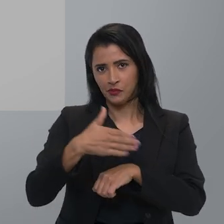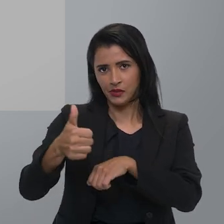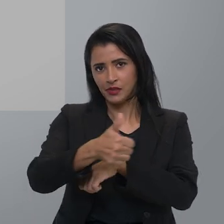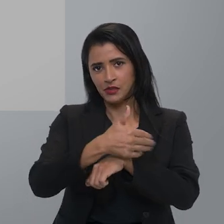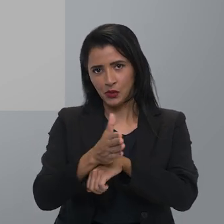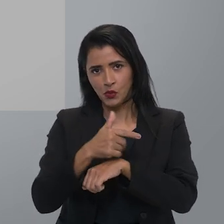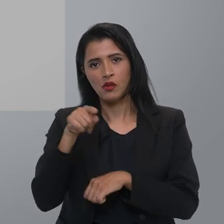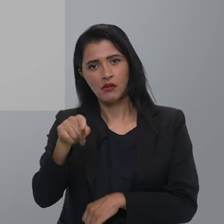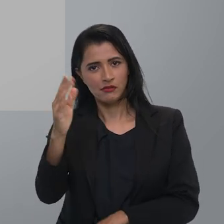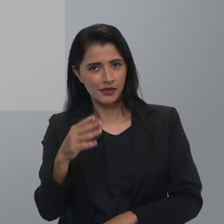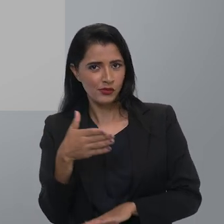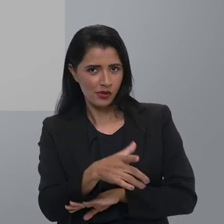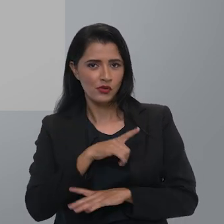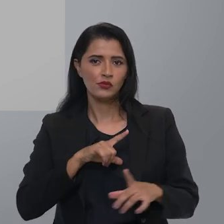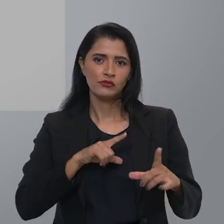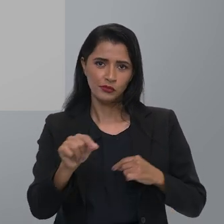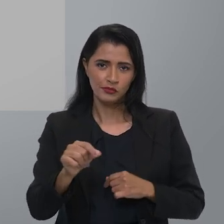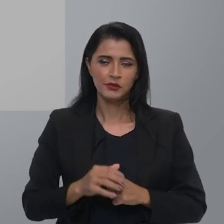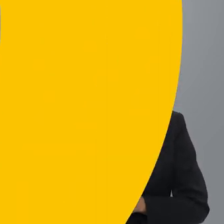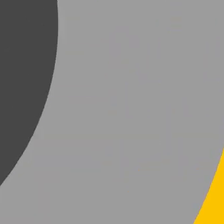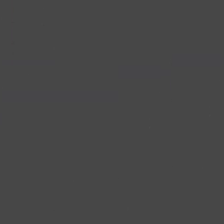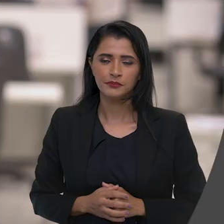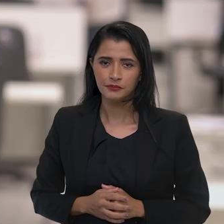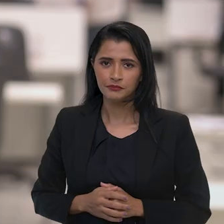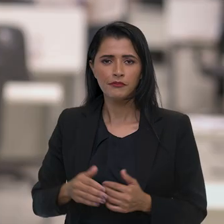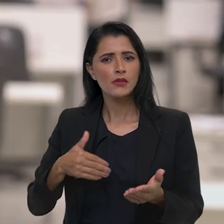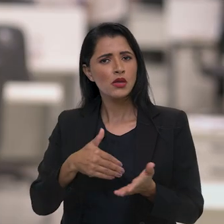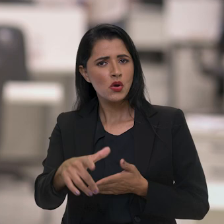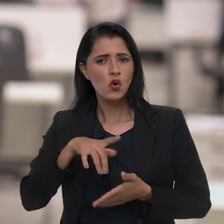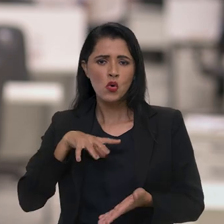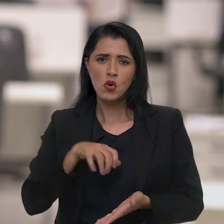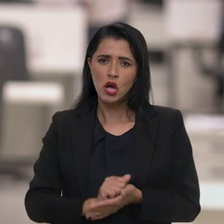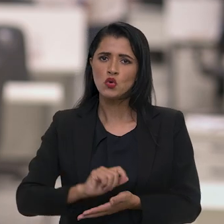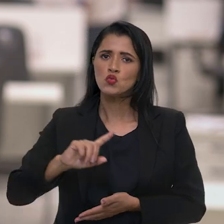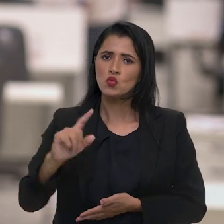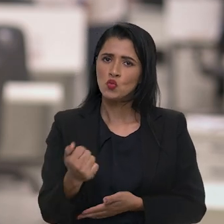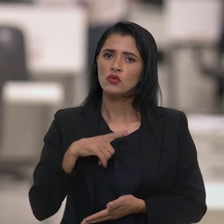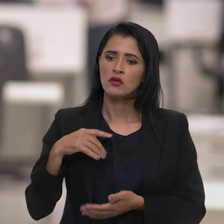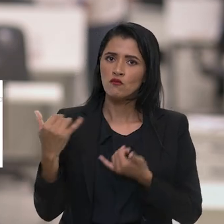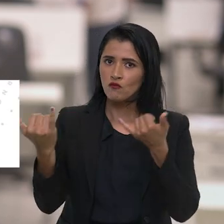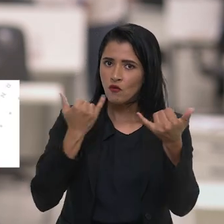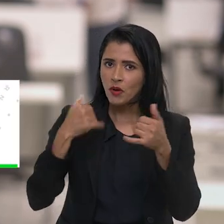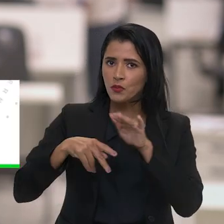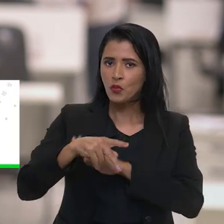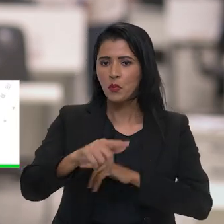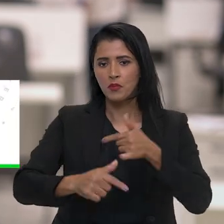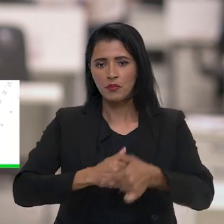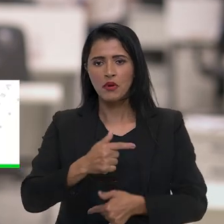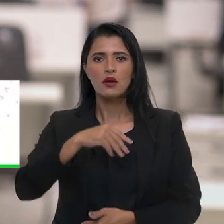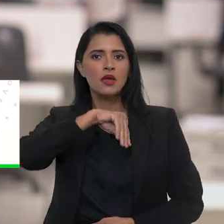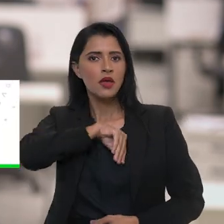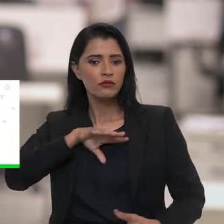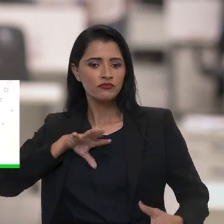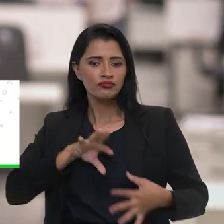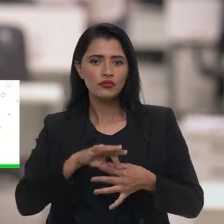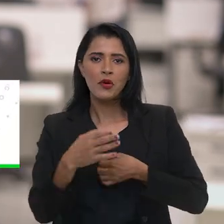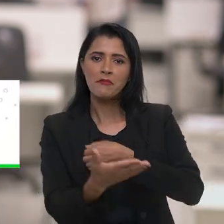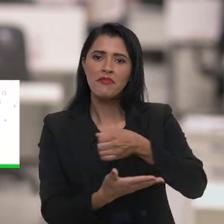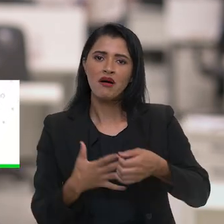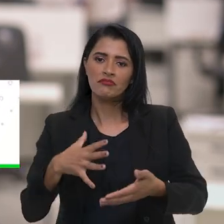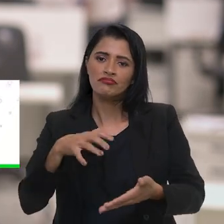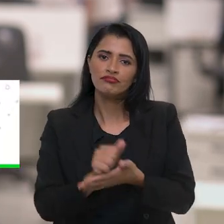junto ao embaixador do Brasil, no Japão. A partir de agora, o Cade Único terá dados de emprego e renda